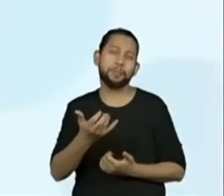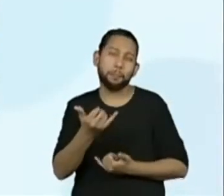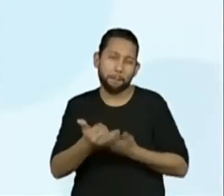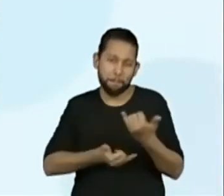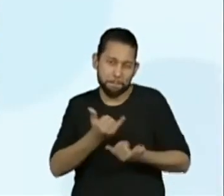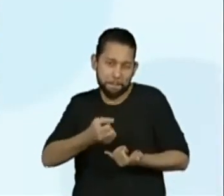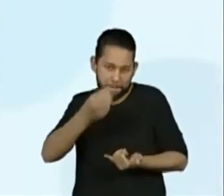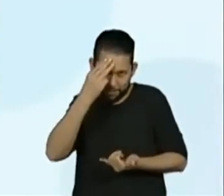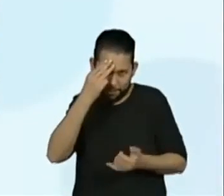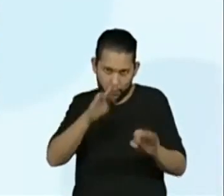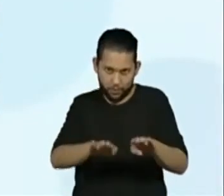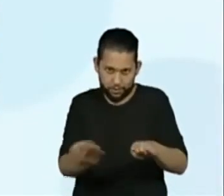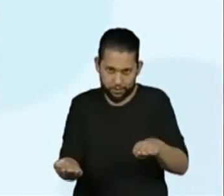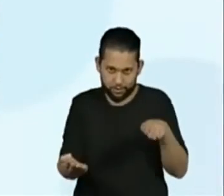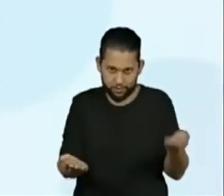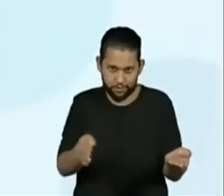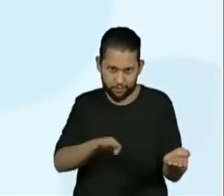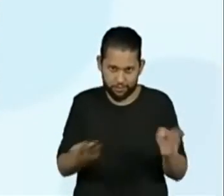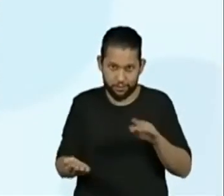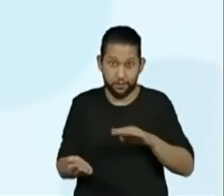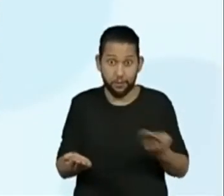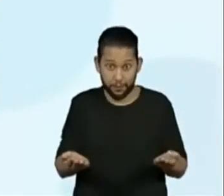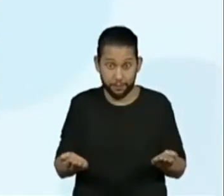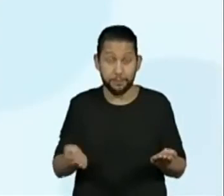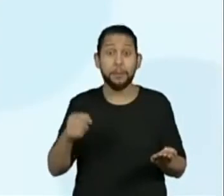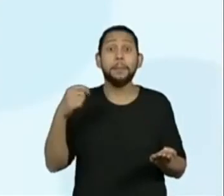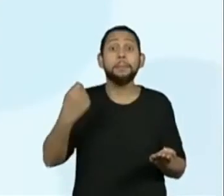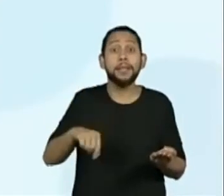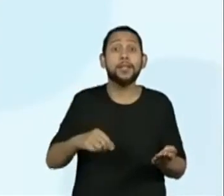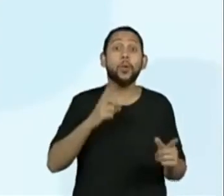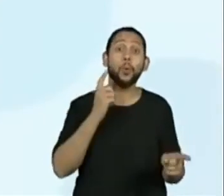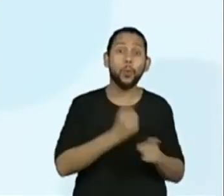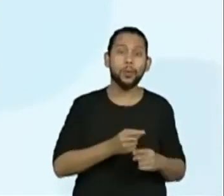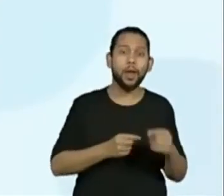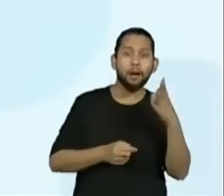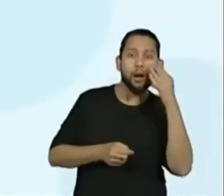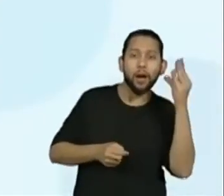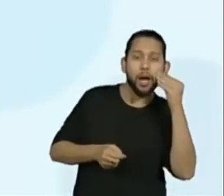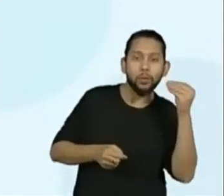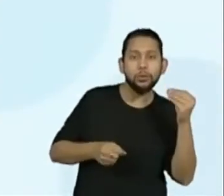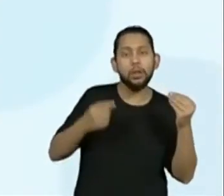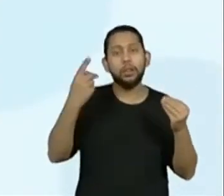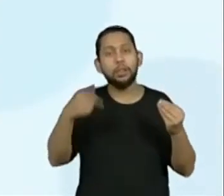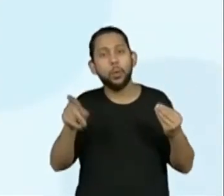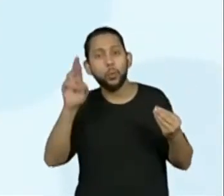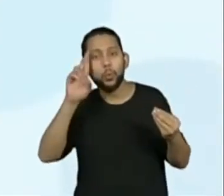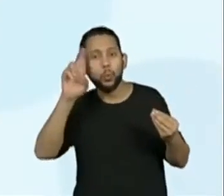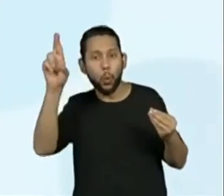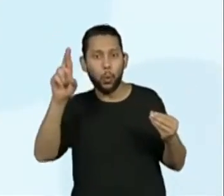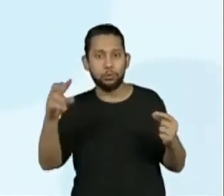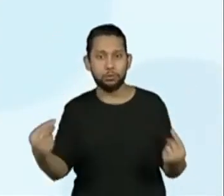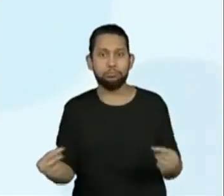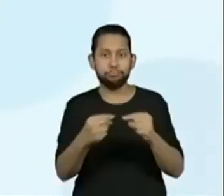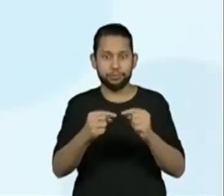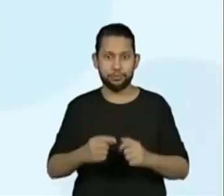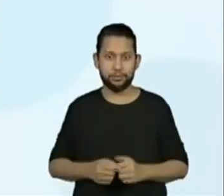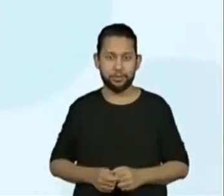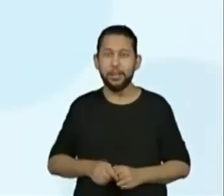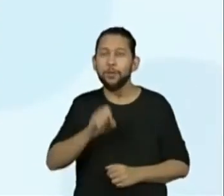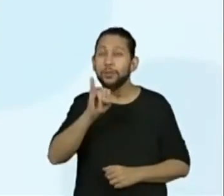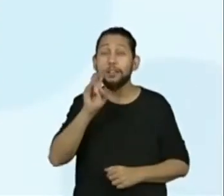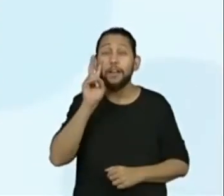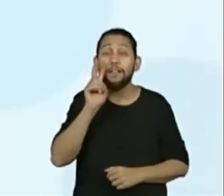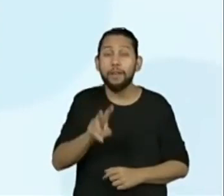desafia participantes a encontrar o gato e o seu dono. A relação dos donos com os seus pets é tão